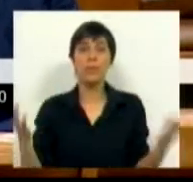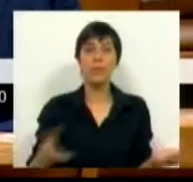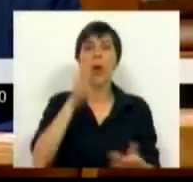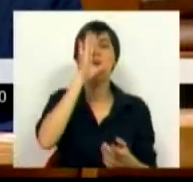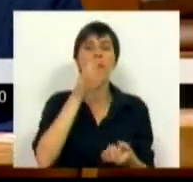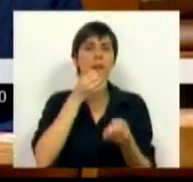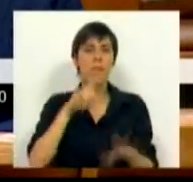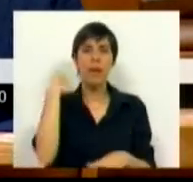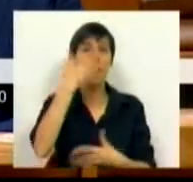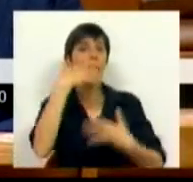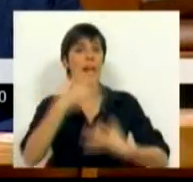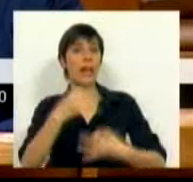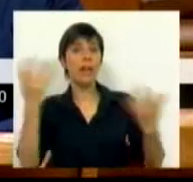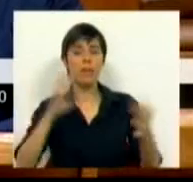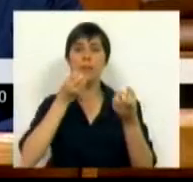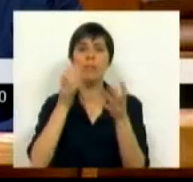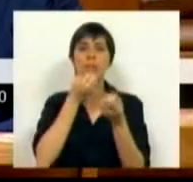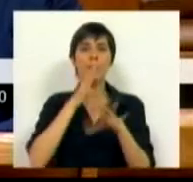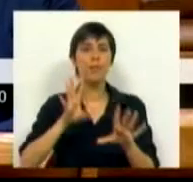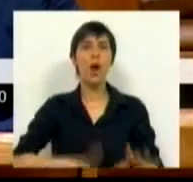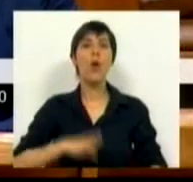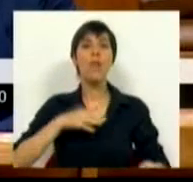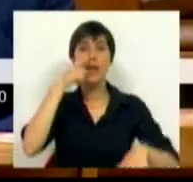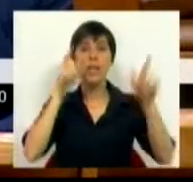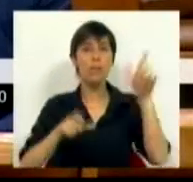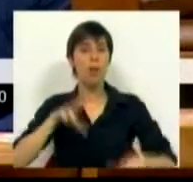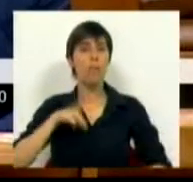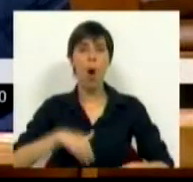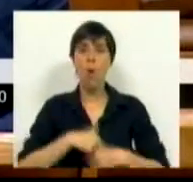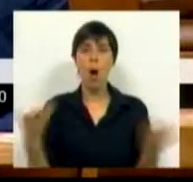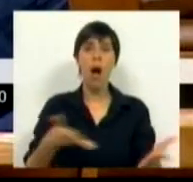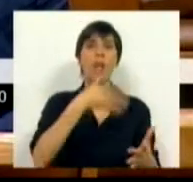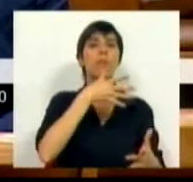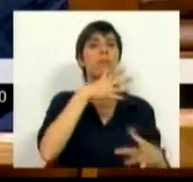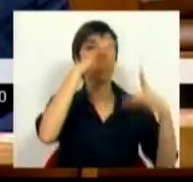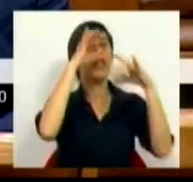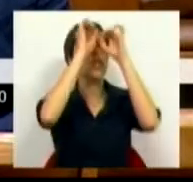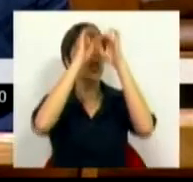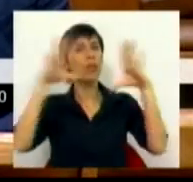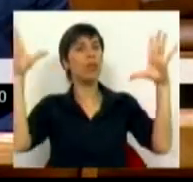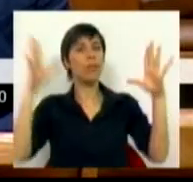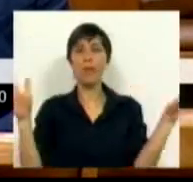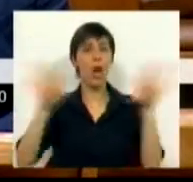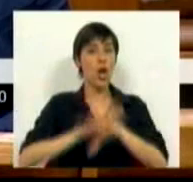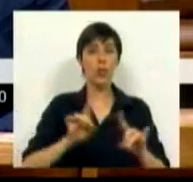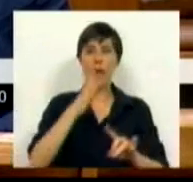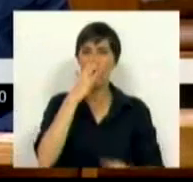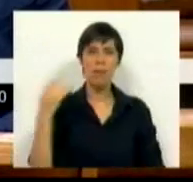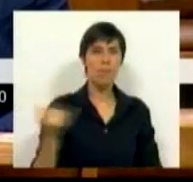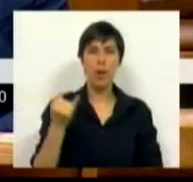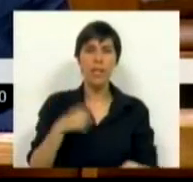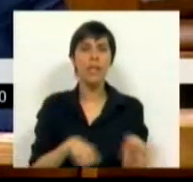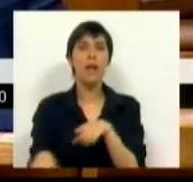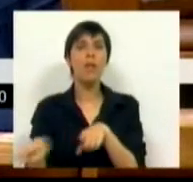perde a credibilidade e aniquila a confiança dos portugueses. O discurso ideológico já não disfarça a hipocrisia